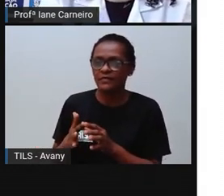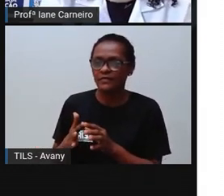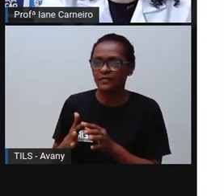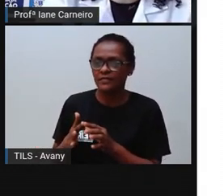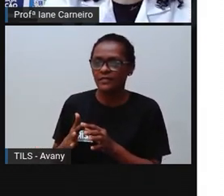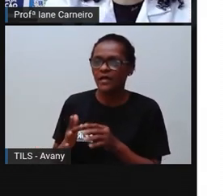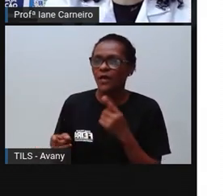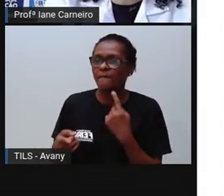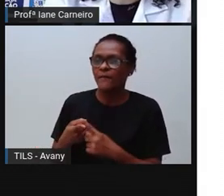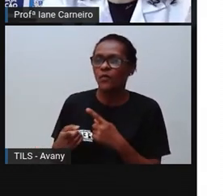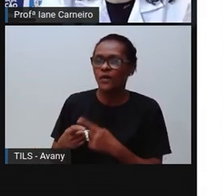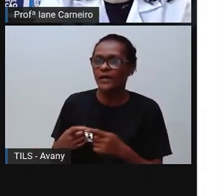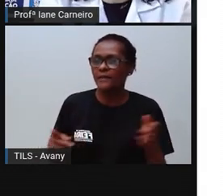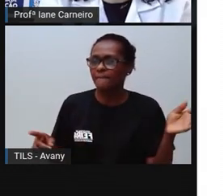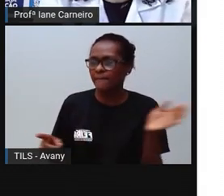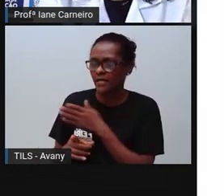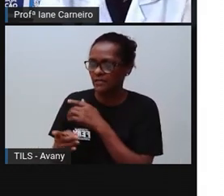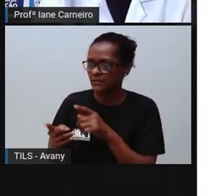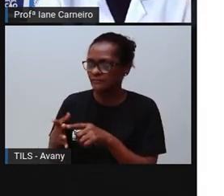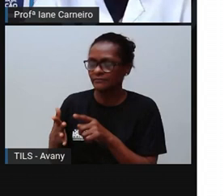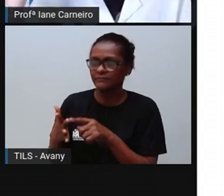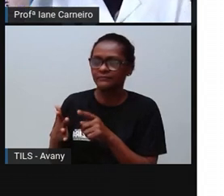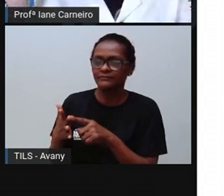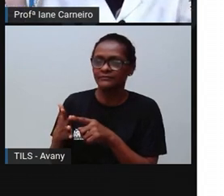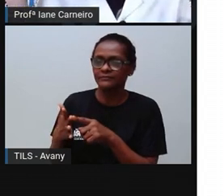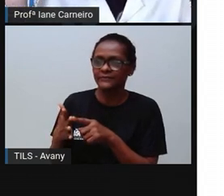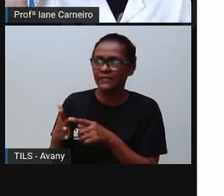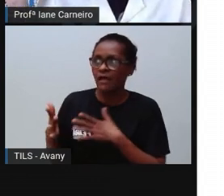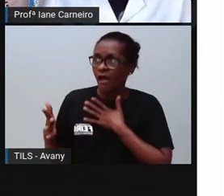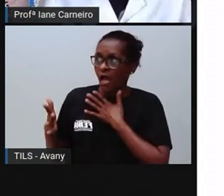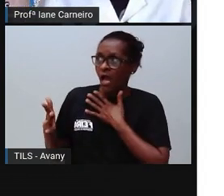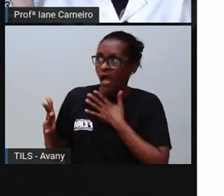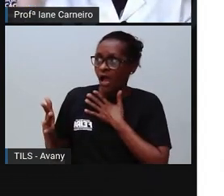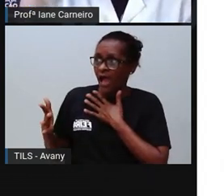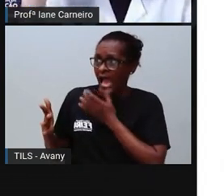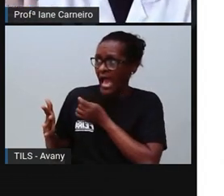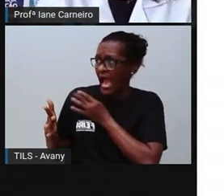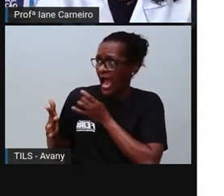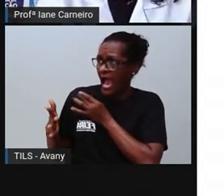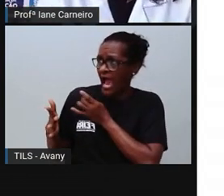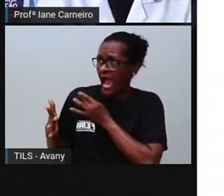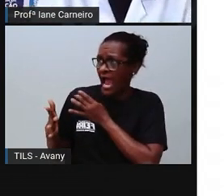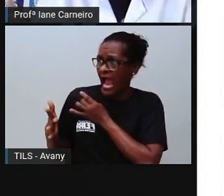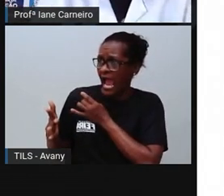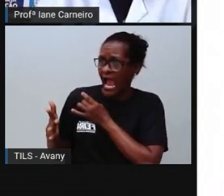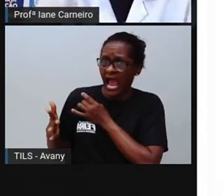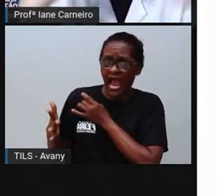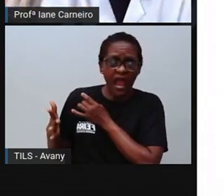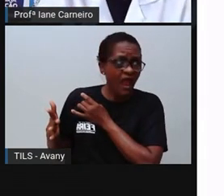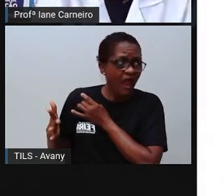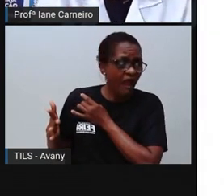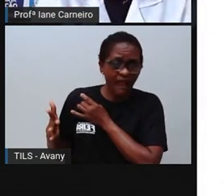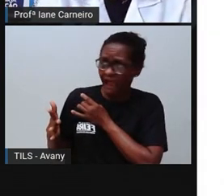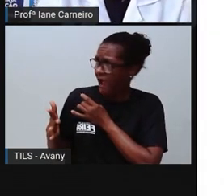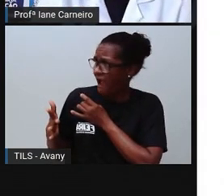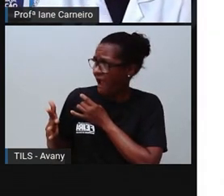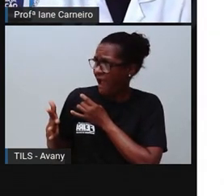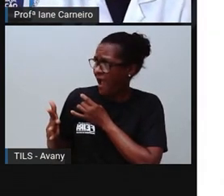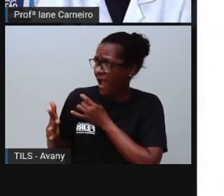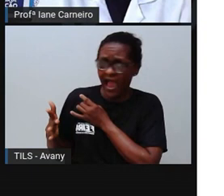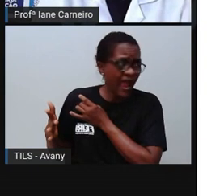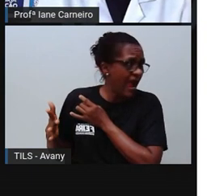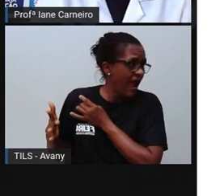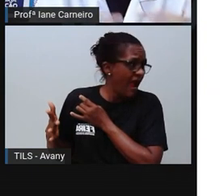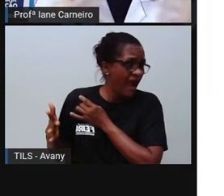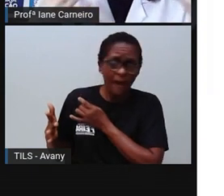porque se sentem assustadas, ó. Porque ficou com medo de alguma coisa e aí ela acaba batendo,